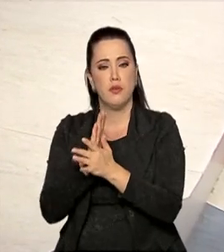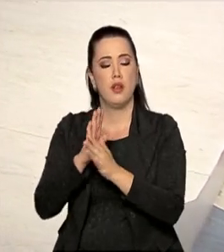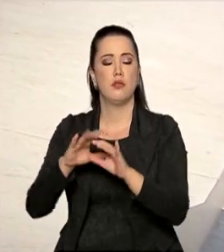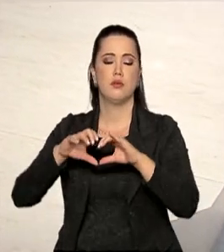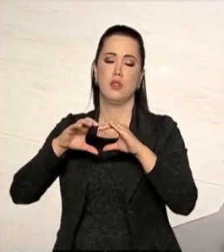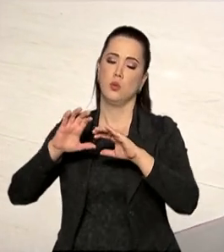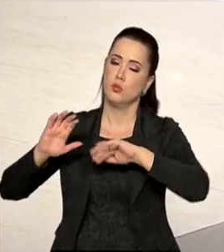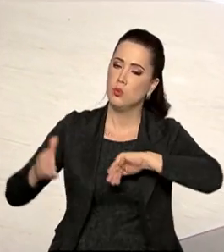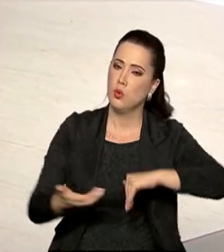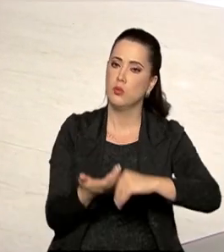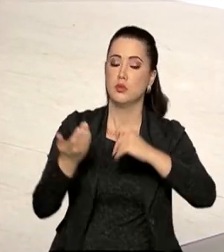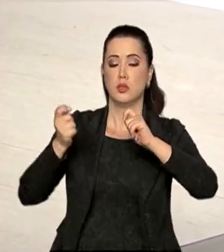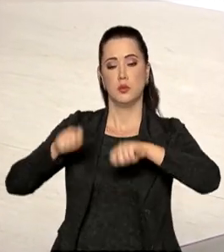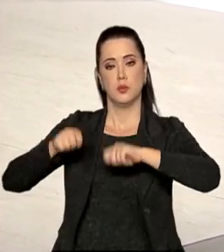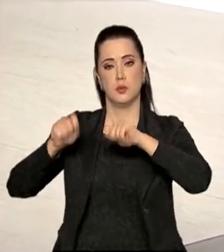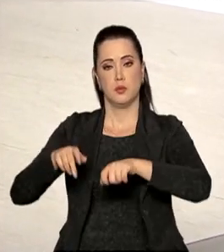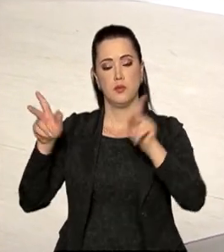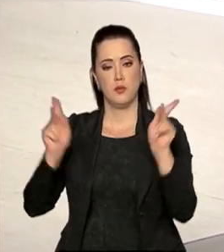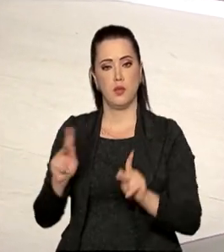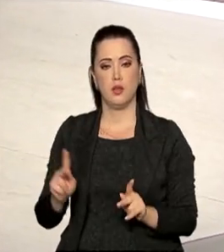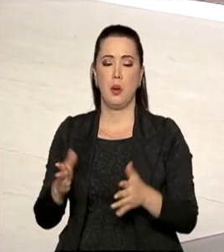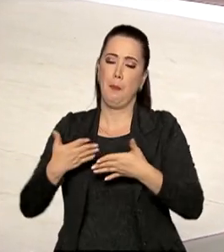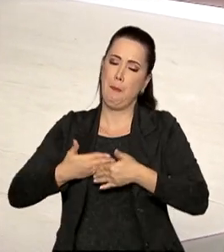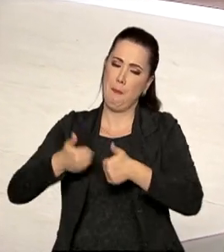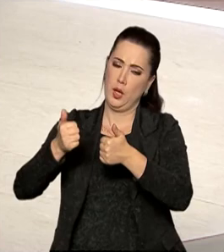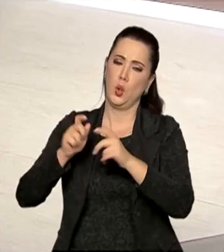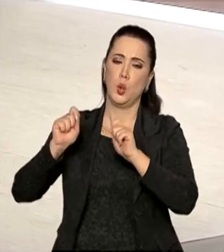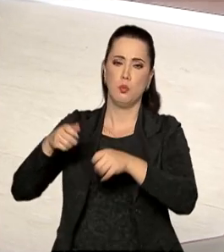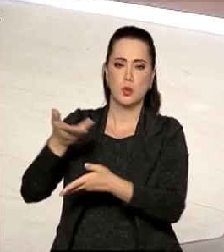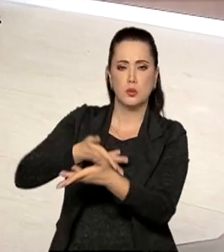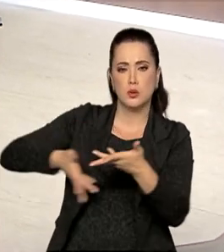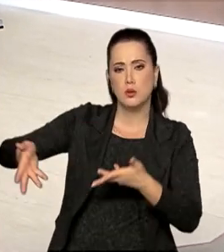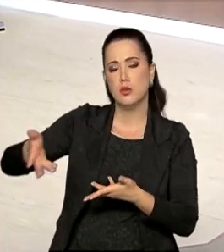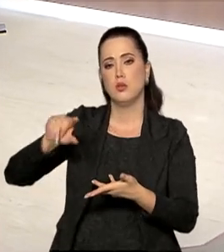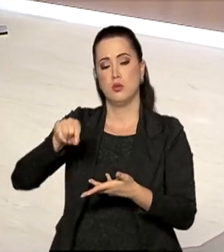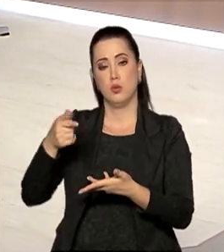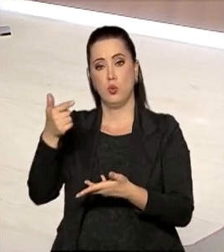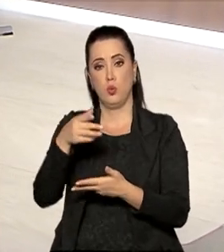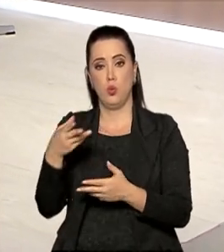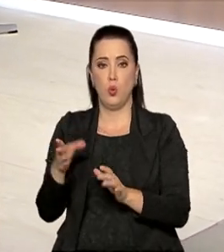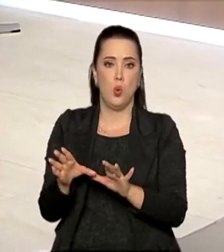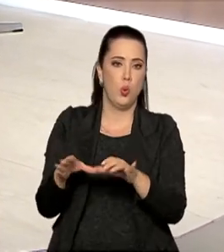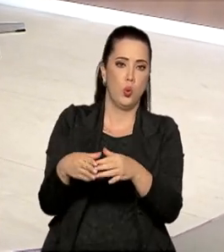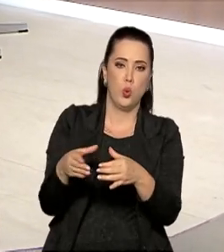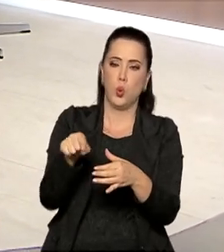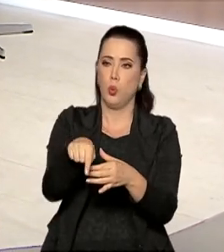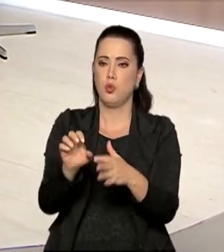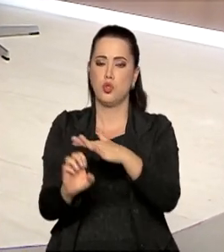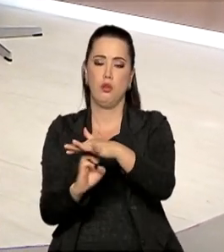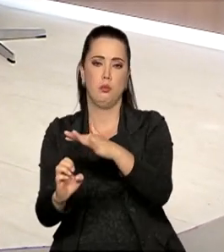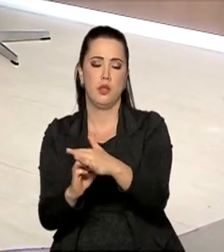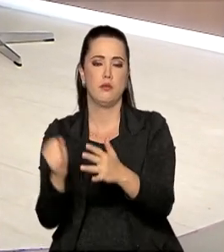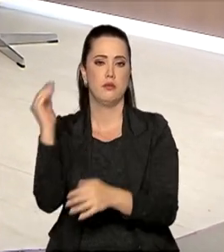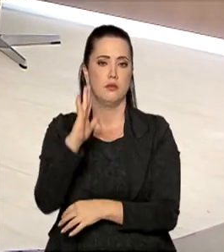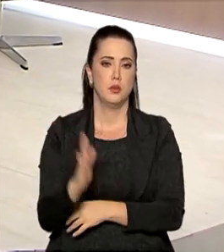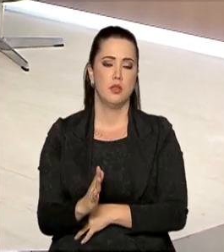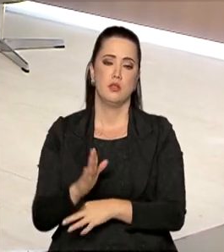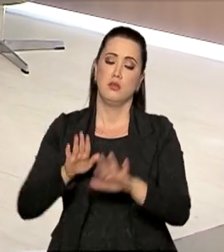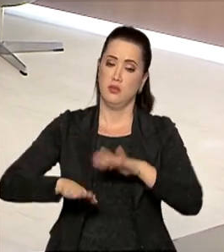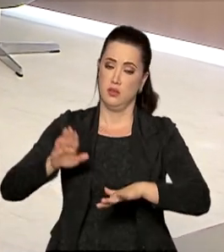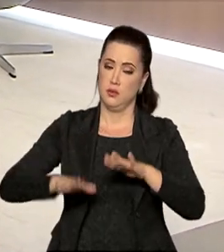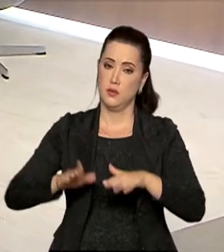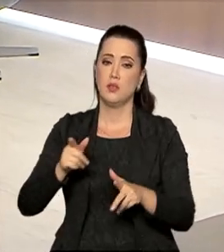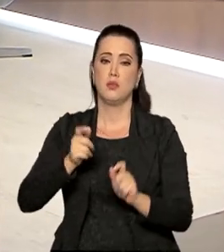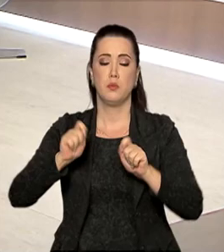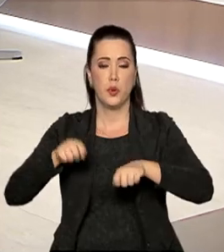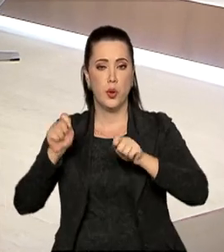traz essa pacificação e melhora as relações dos indígenas com o terceiro setor, com os empresários no Brasil, que muitas vezes